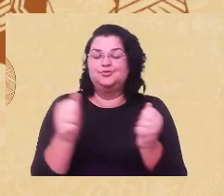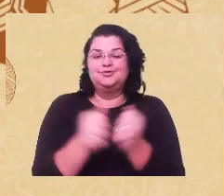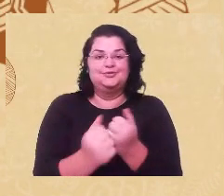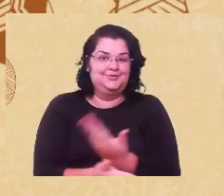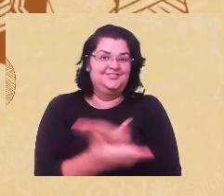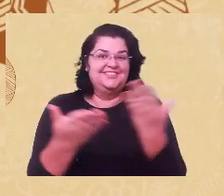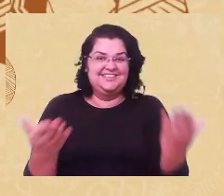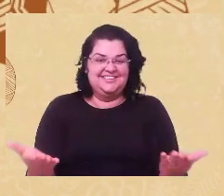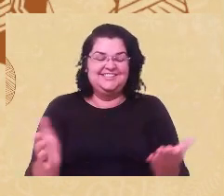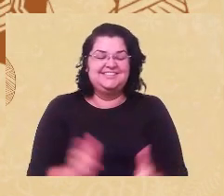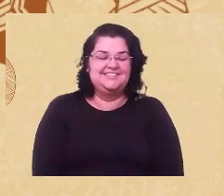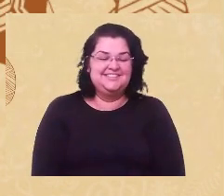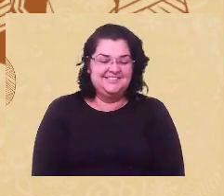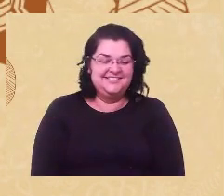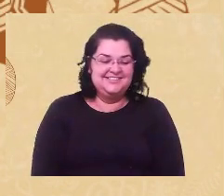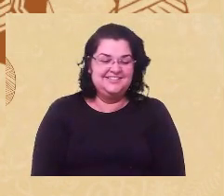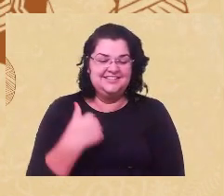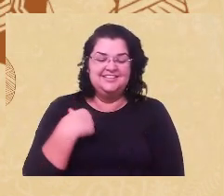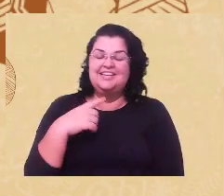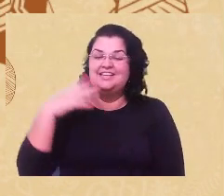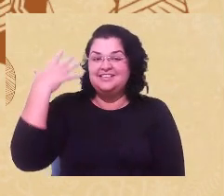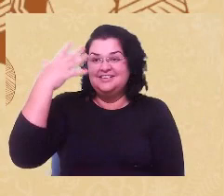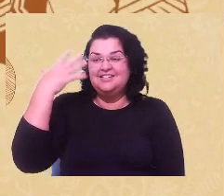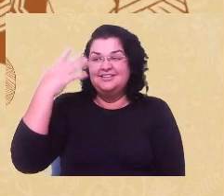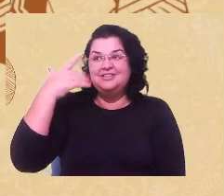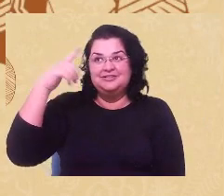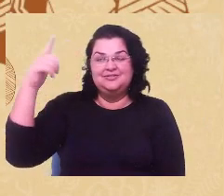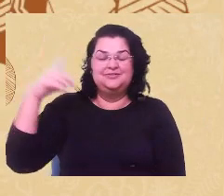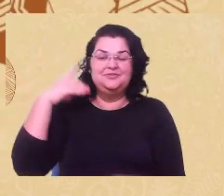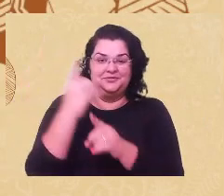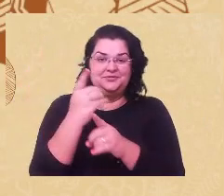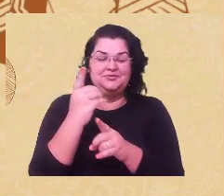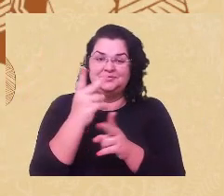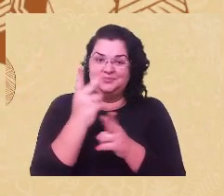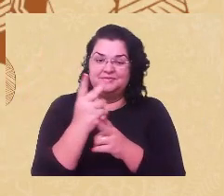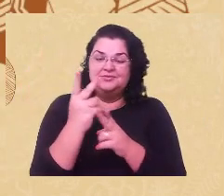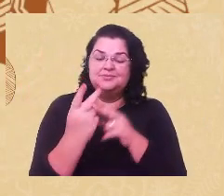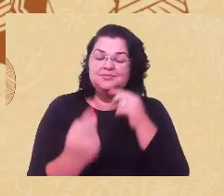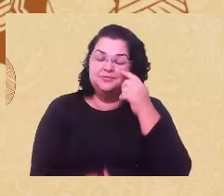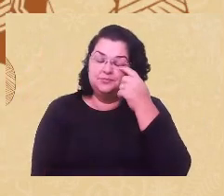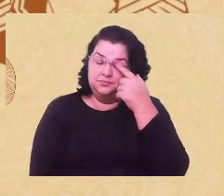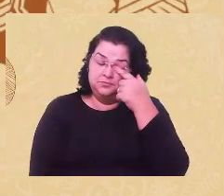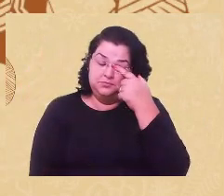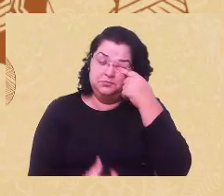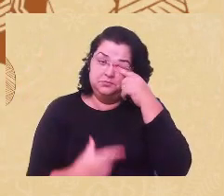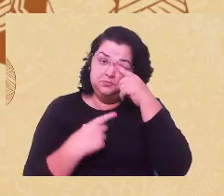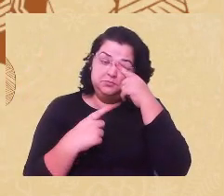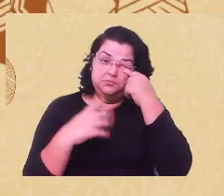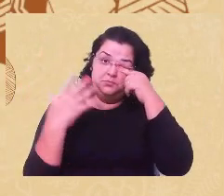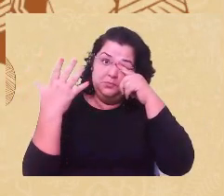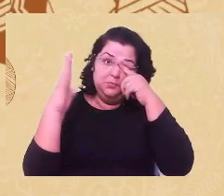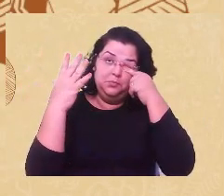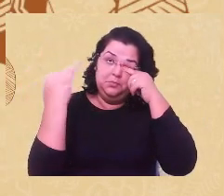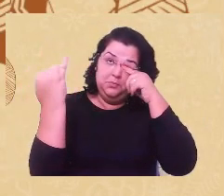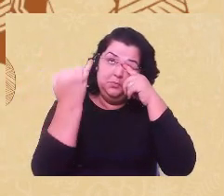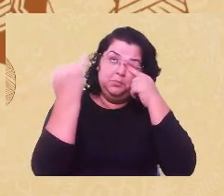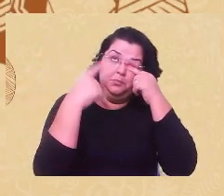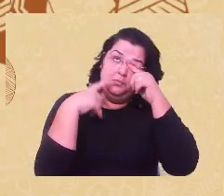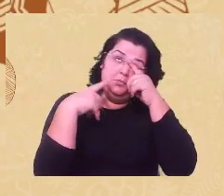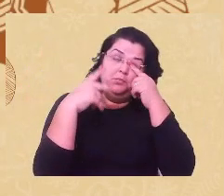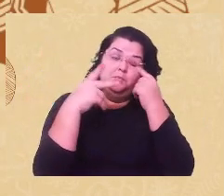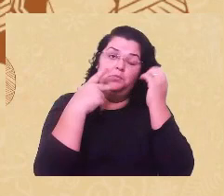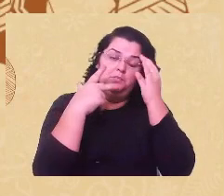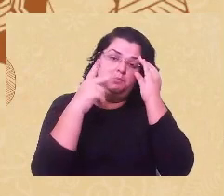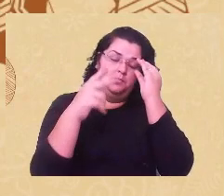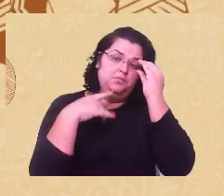Estou acompanhando o seminário, os outros encontros também, então, quero parabenizar pela potência das falas, pela potência